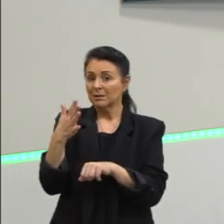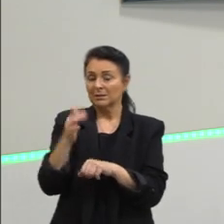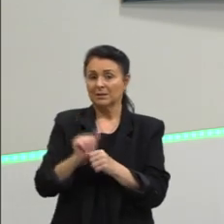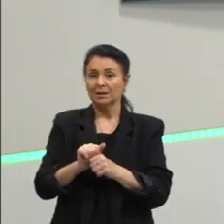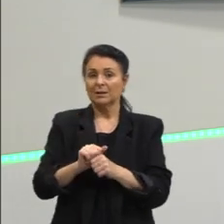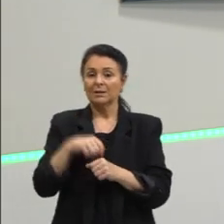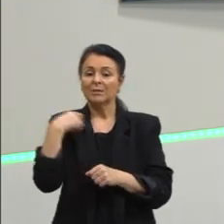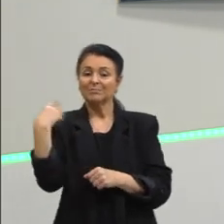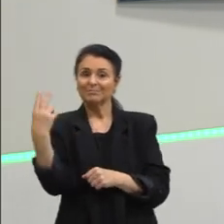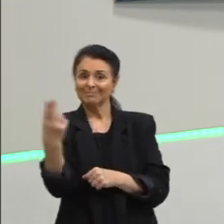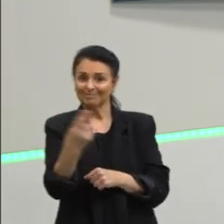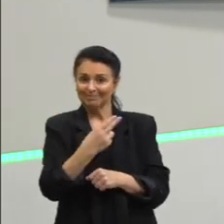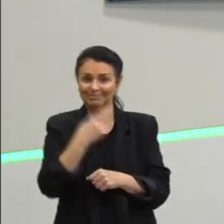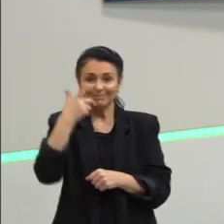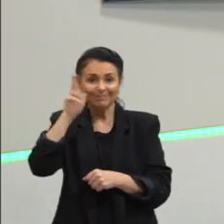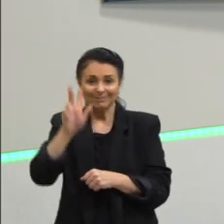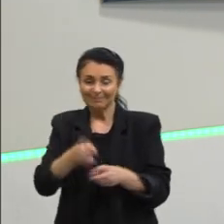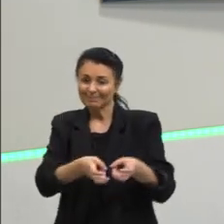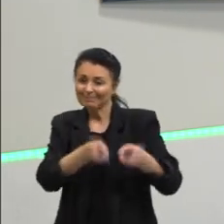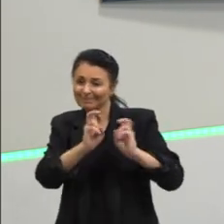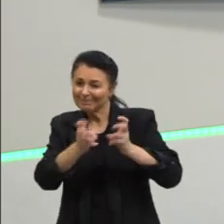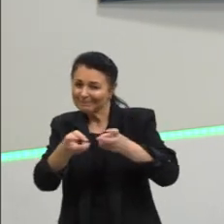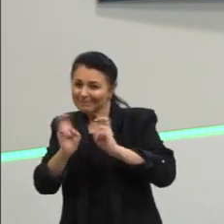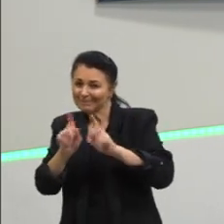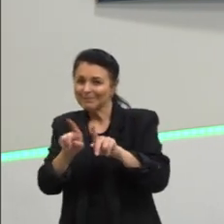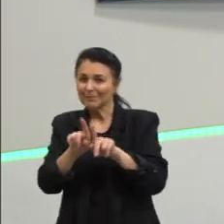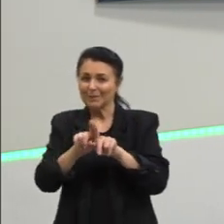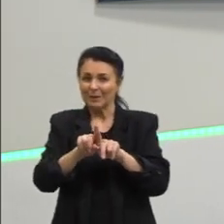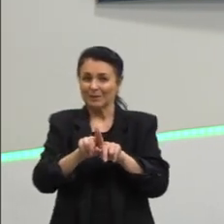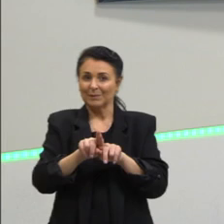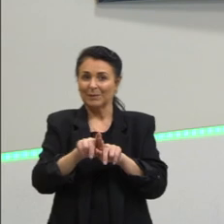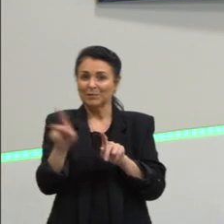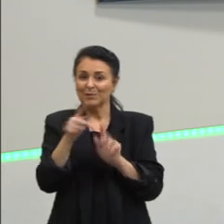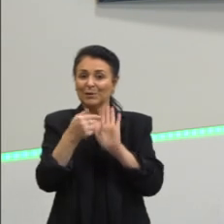gente consegue perceber Eu vou voltar ali só para mostrar para vocês